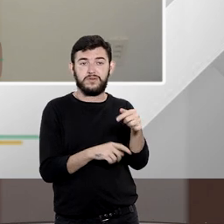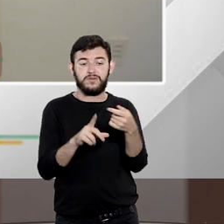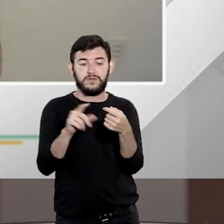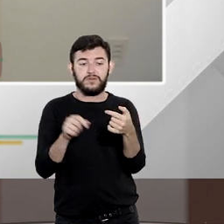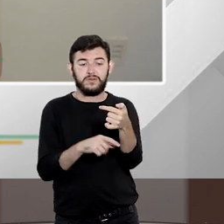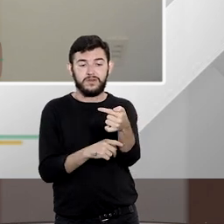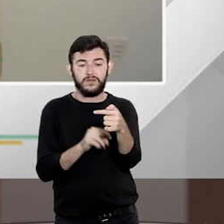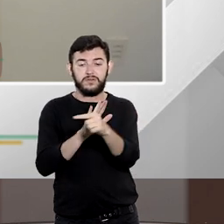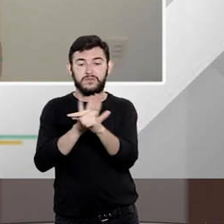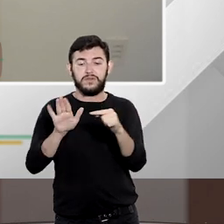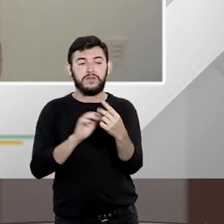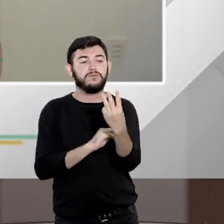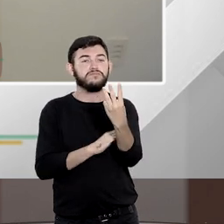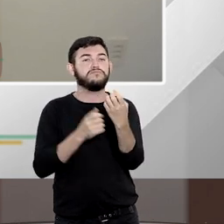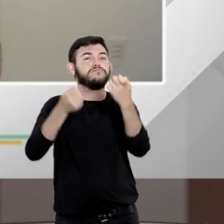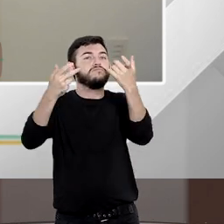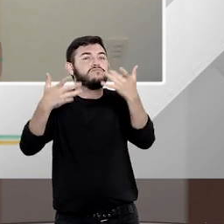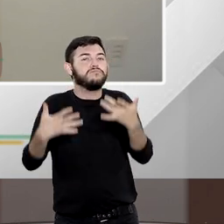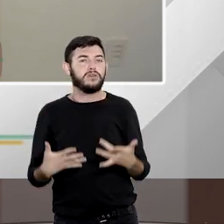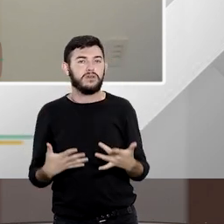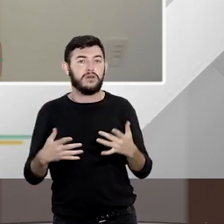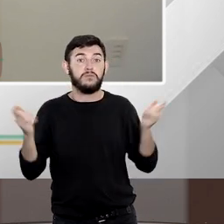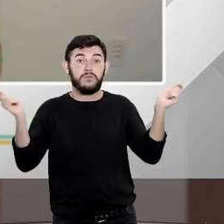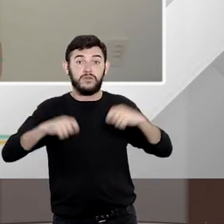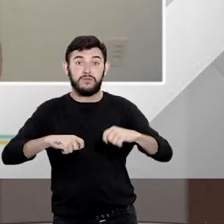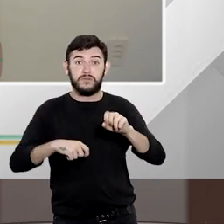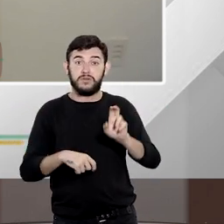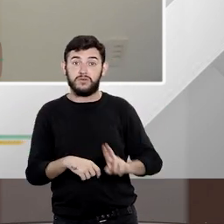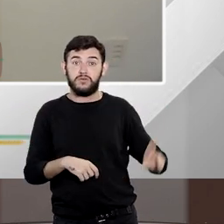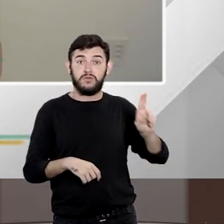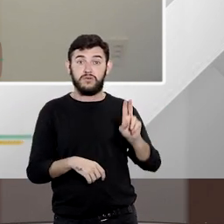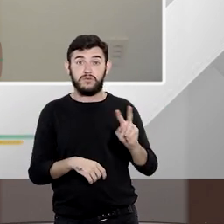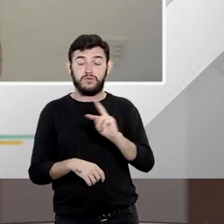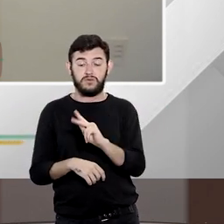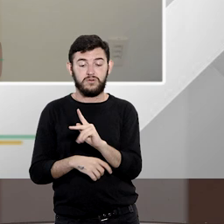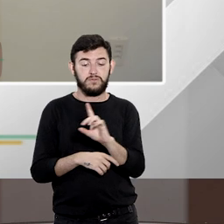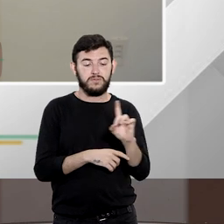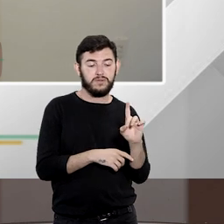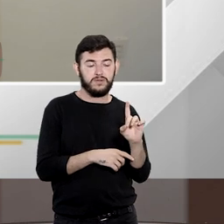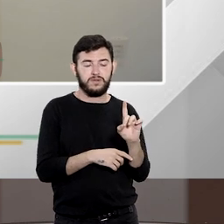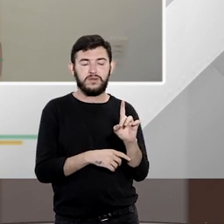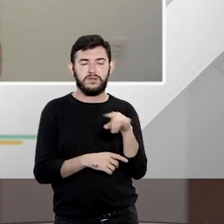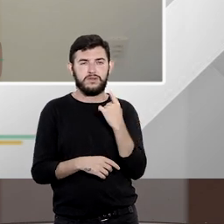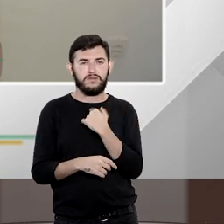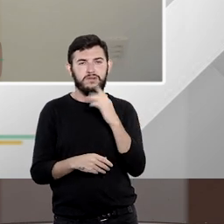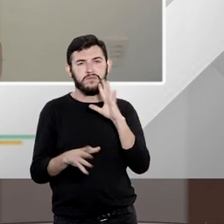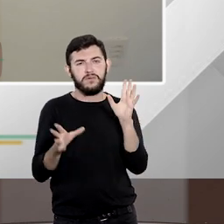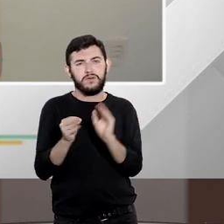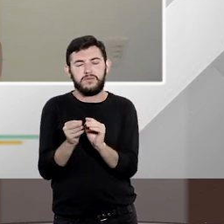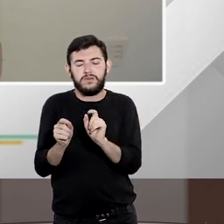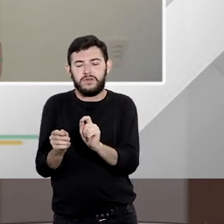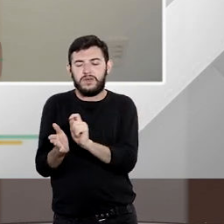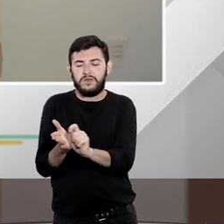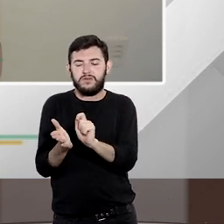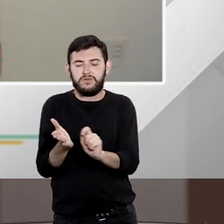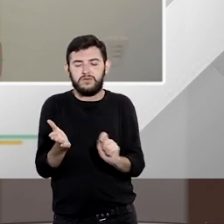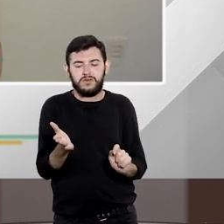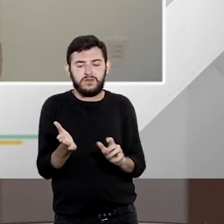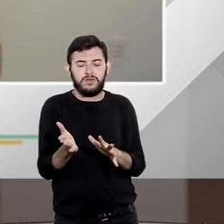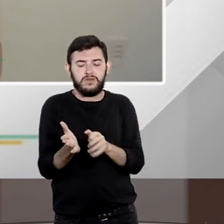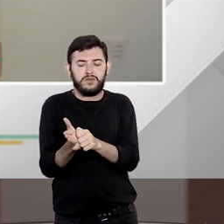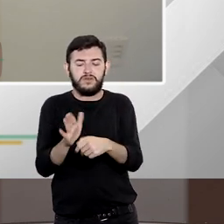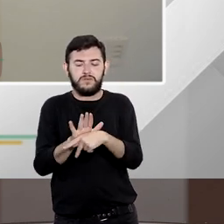uma outra previsão da possibilidade da utilização do habeas data que é justamente a anotação nos assentamentos do